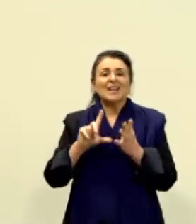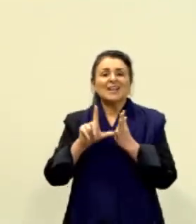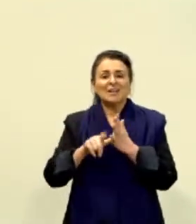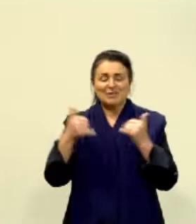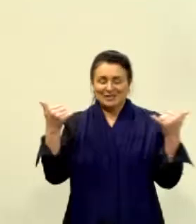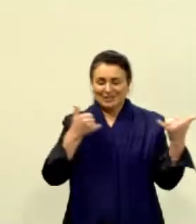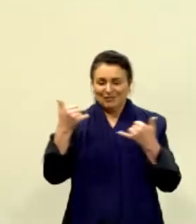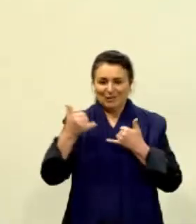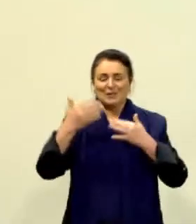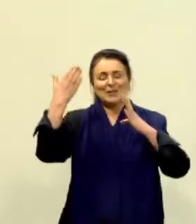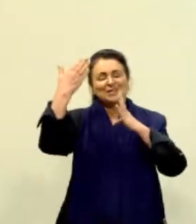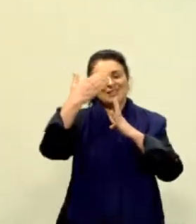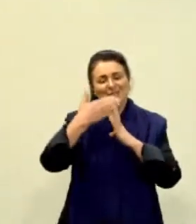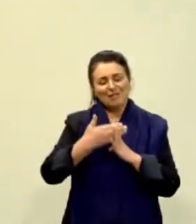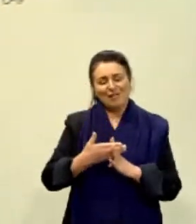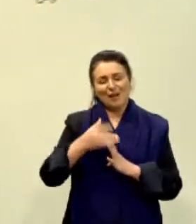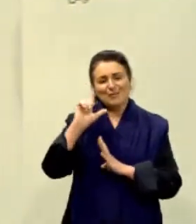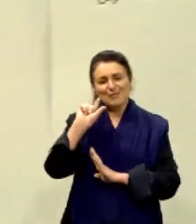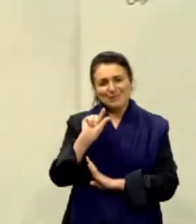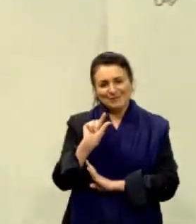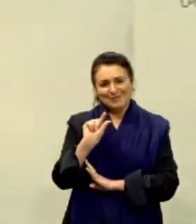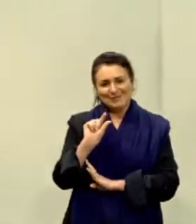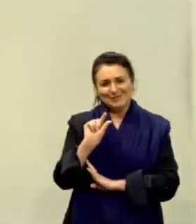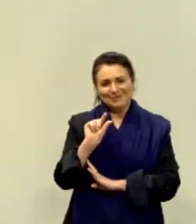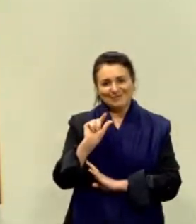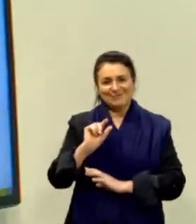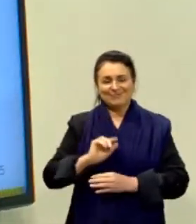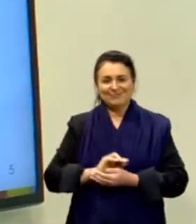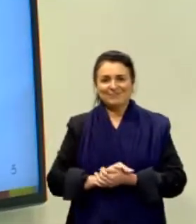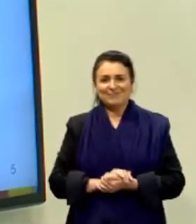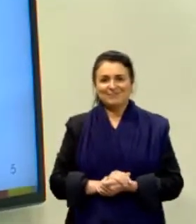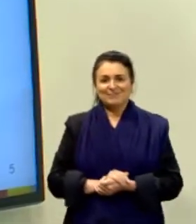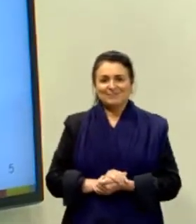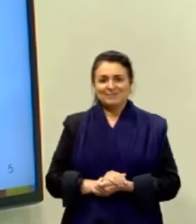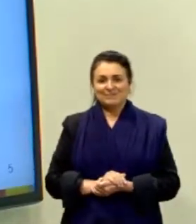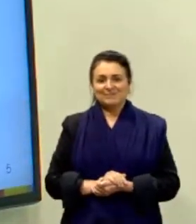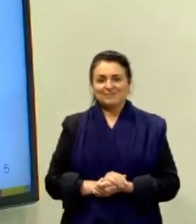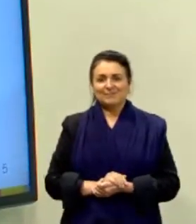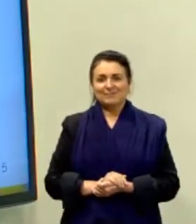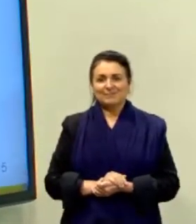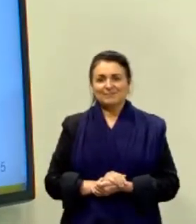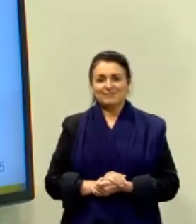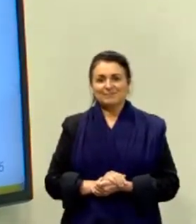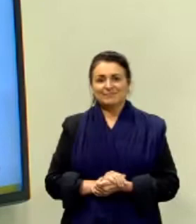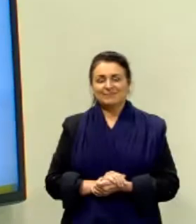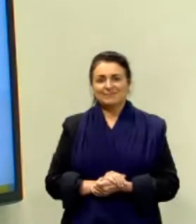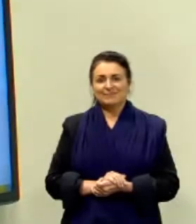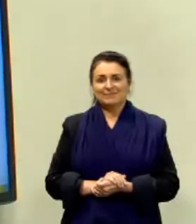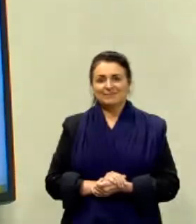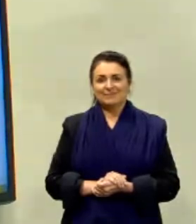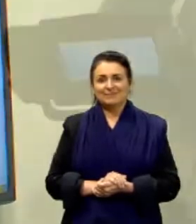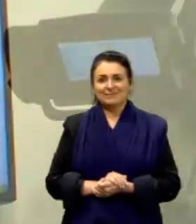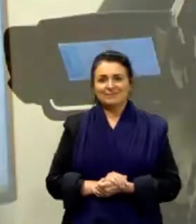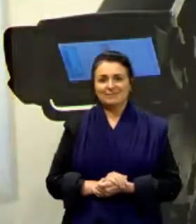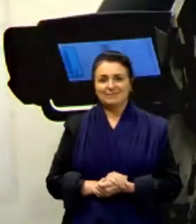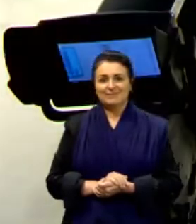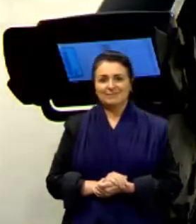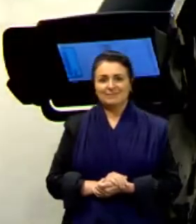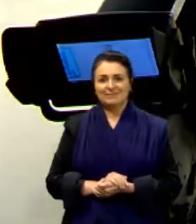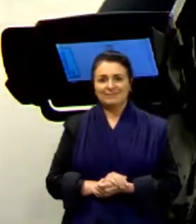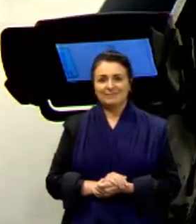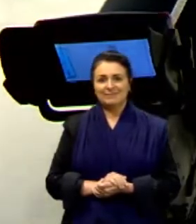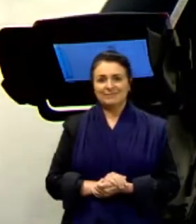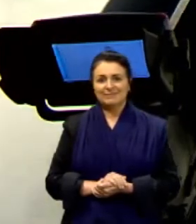intervalinho para vocês tomarem uma água colocar essas anotações em dia e a gente já, já volta. Fica conosco.